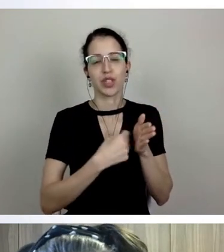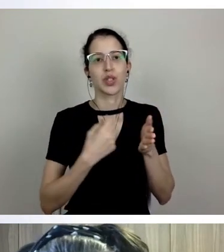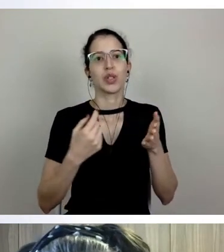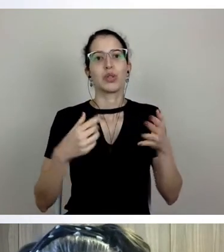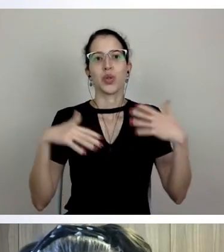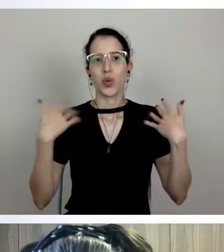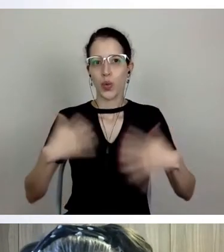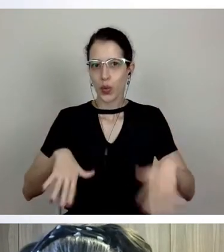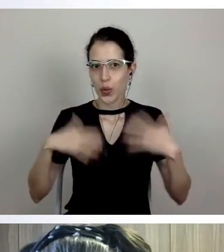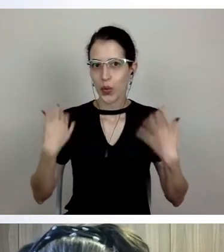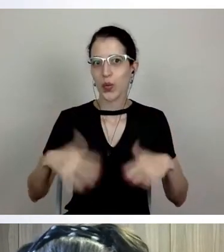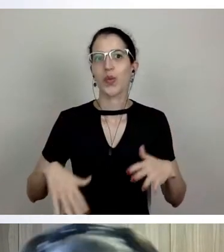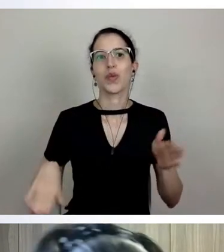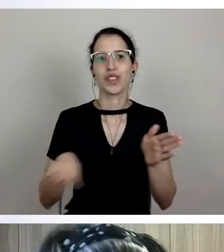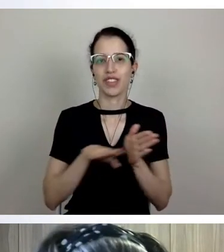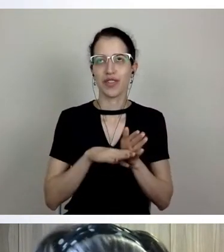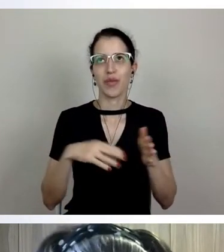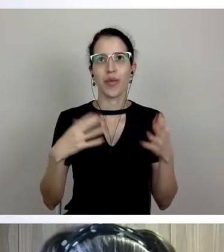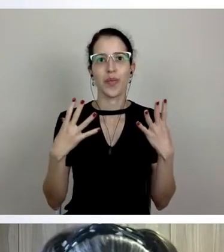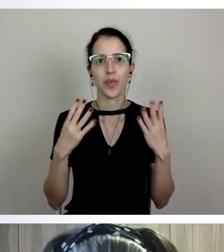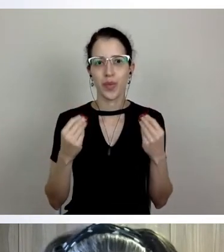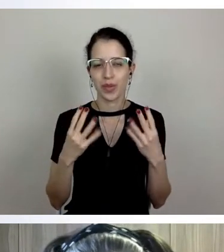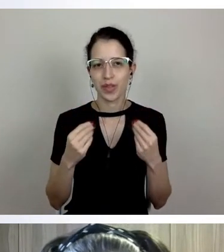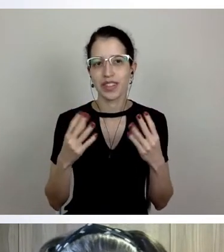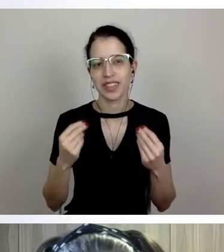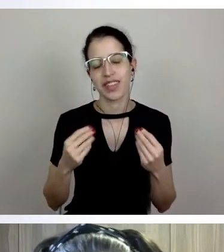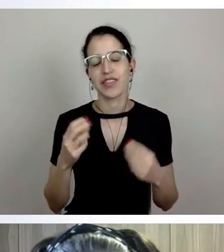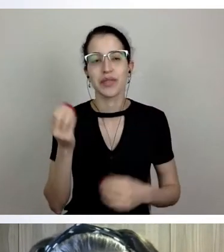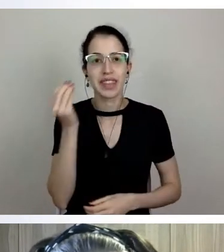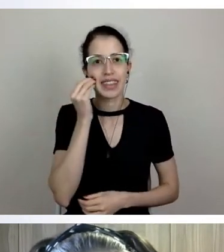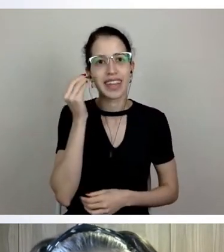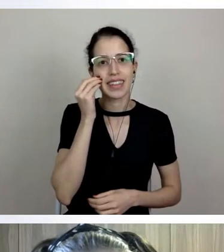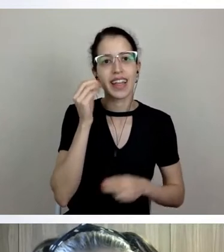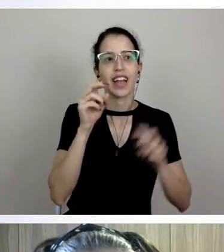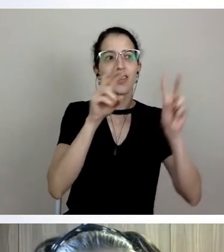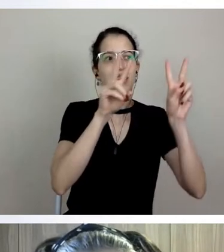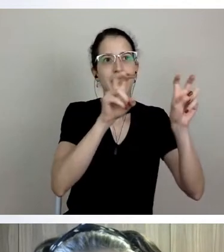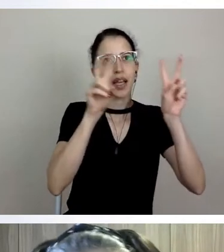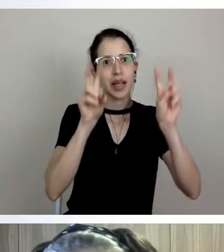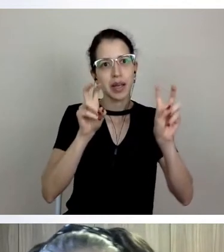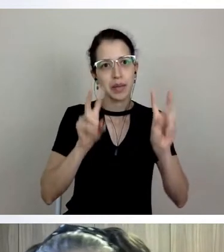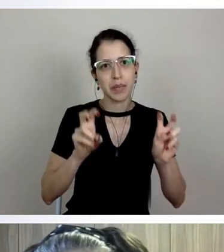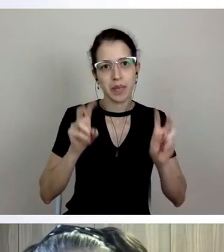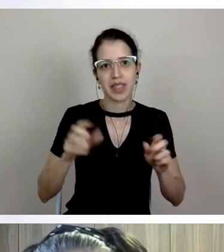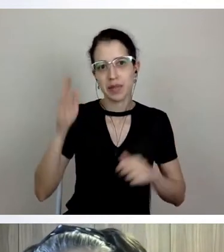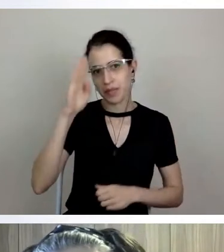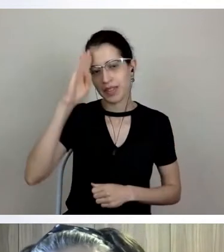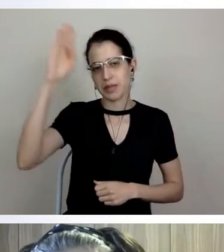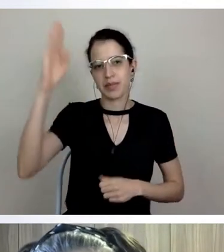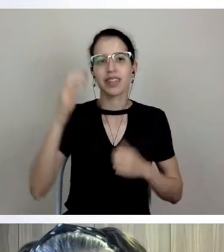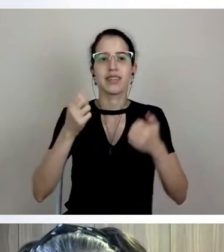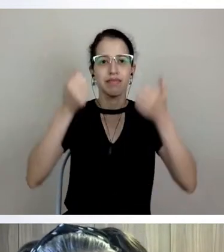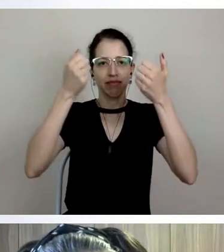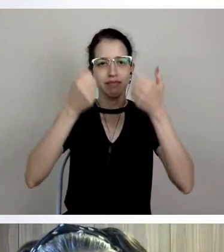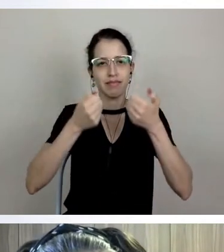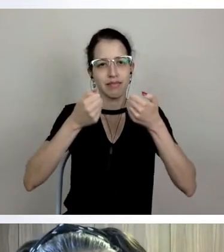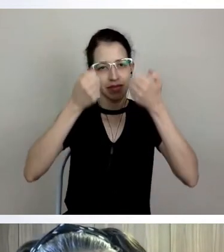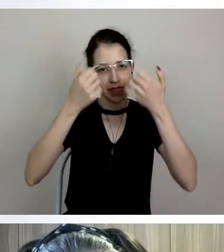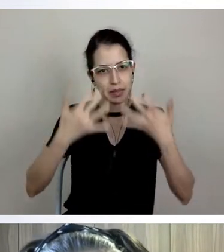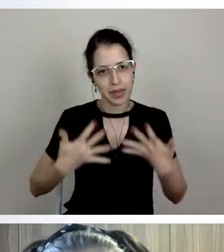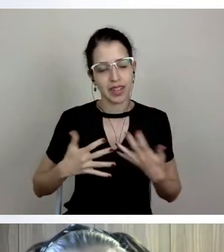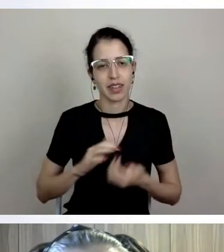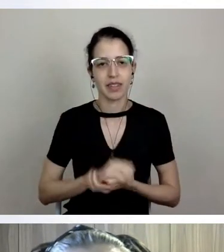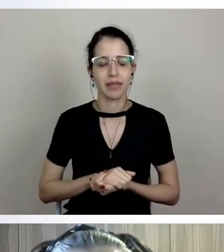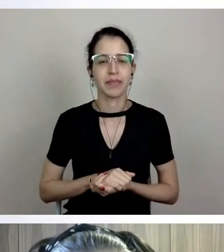vai tentar abordar os grandes temas nesses próximos minutos que nós temos, queria antes esclarecer, a gente teve, durante a apresentação,